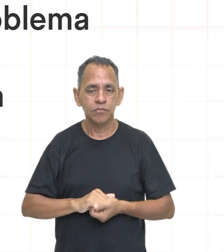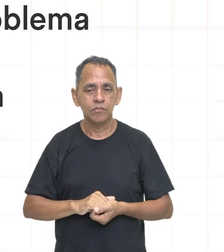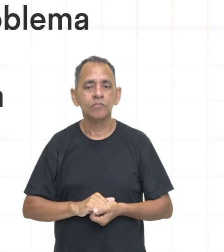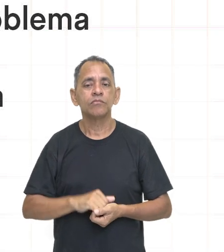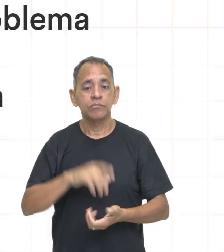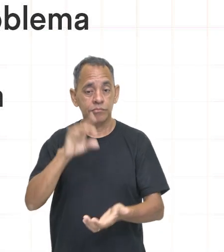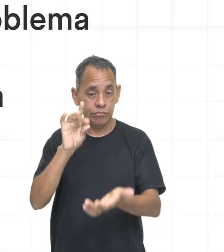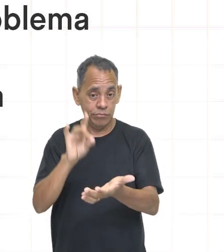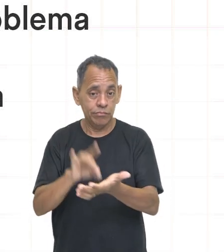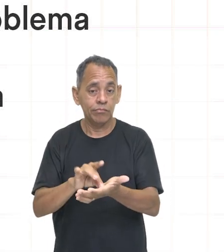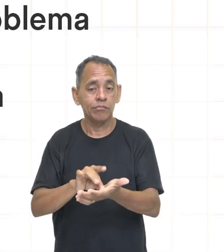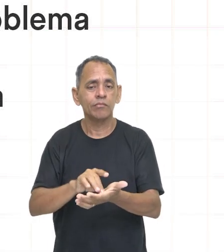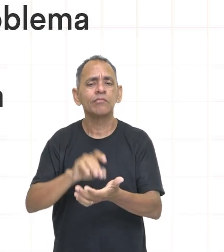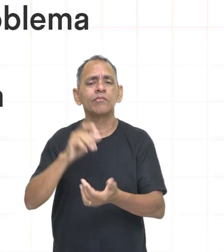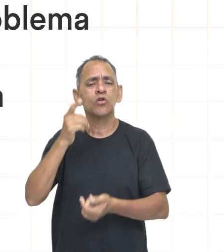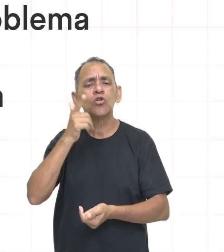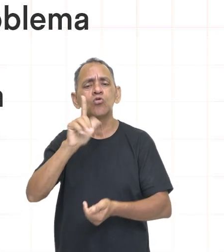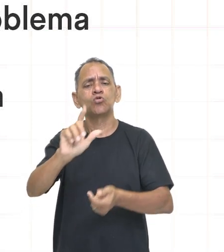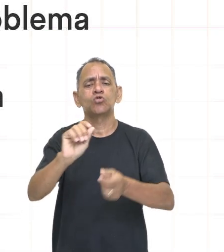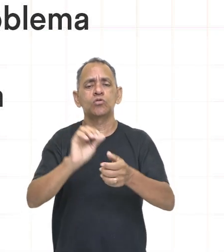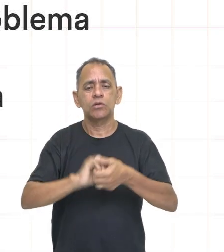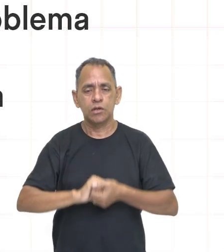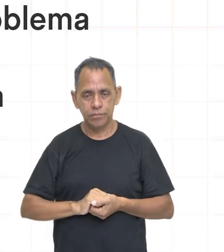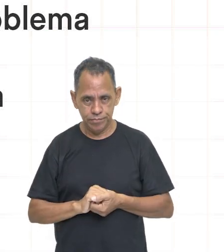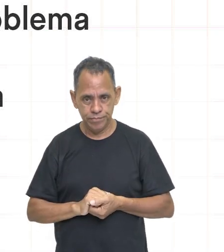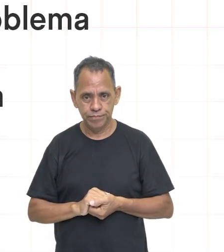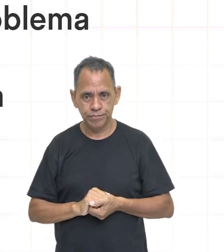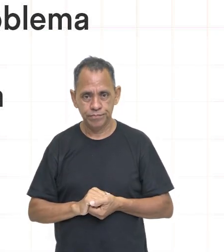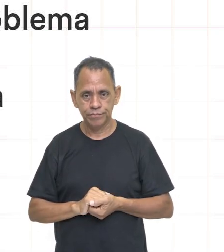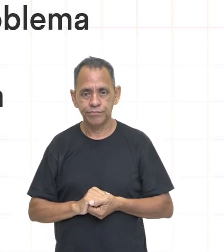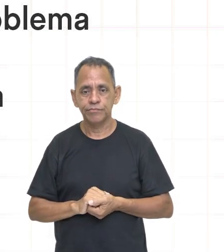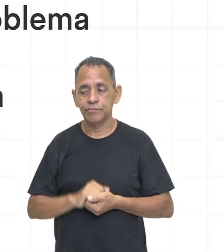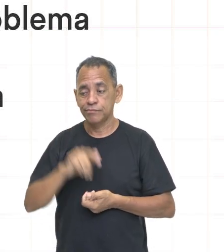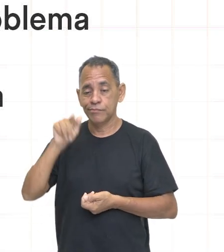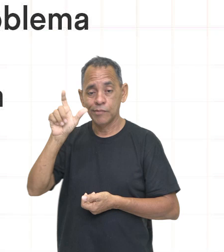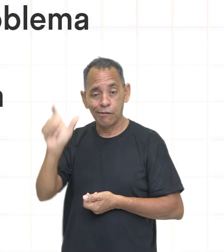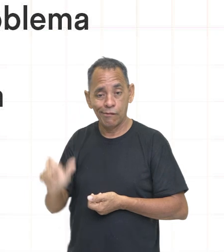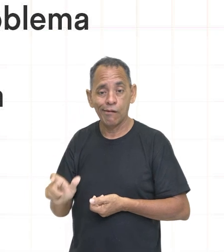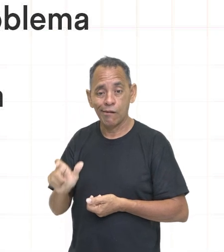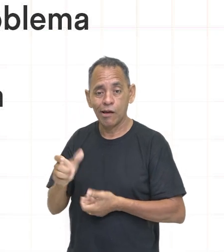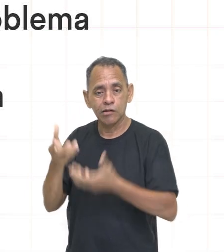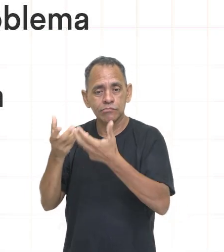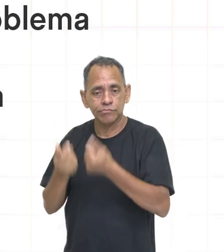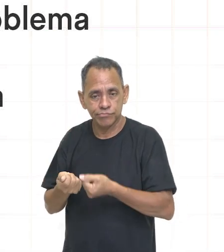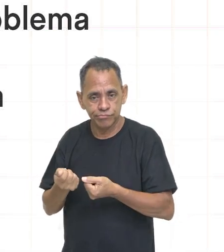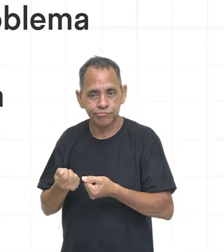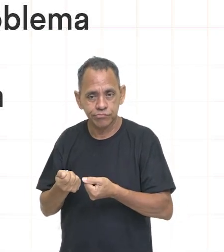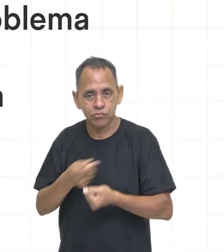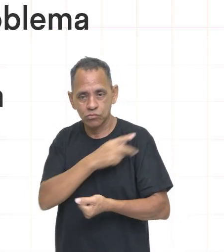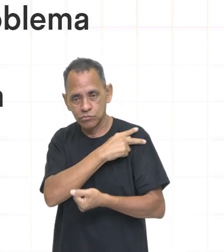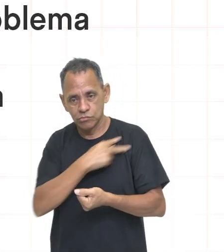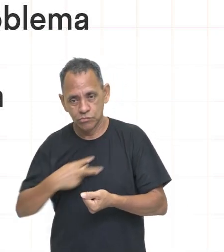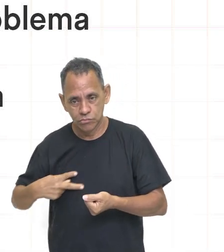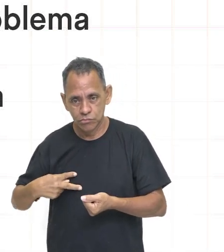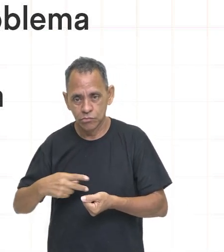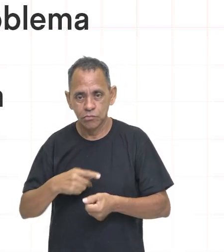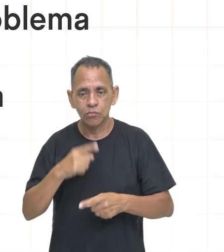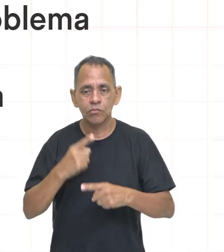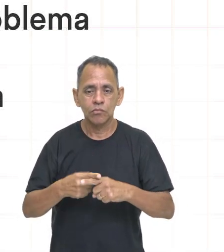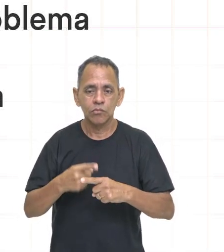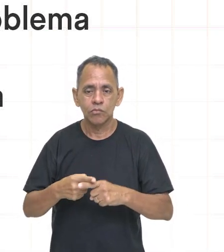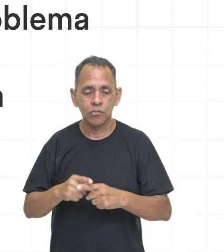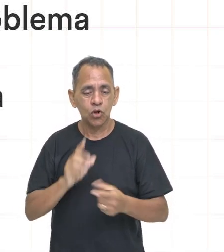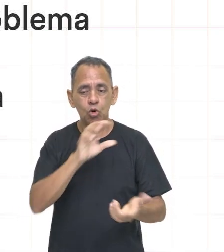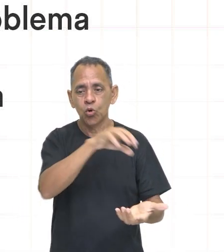Sarney assumiu esse lugar porque o Tancredo Neves acabou falecendo às vésperas de assumir